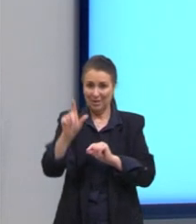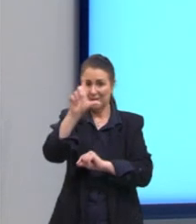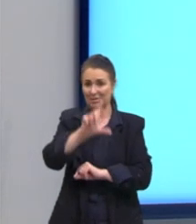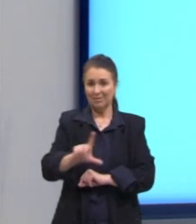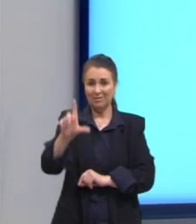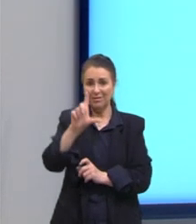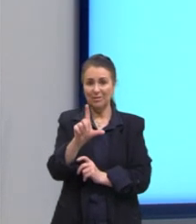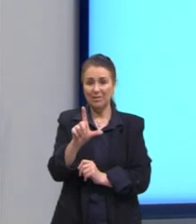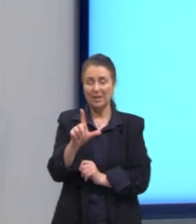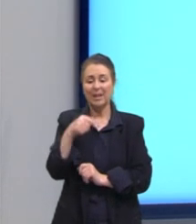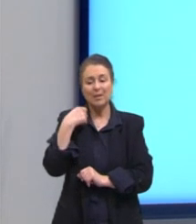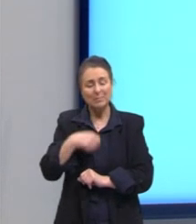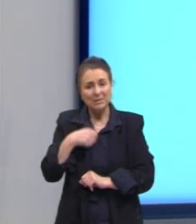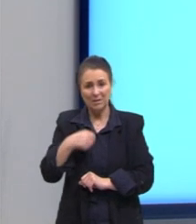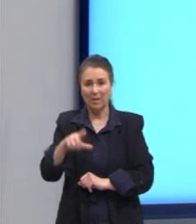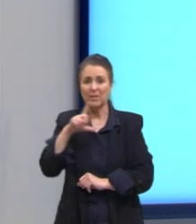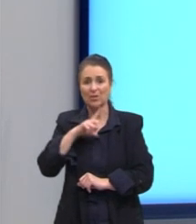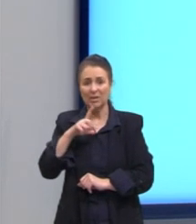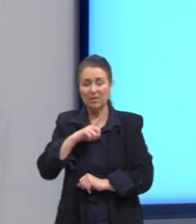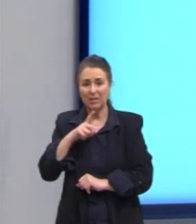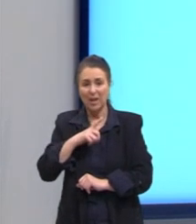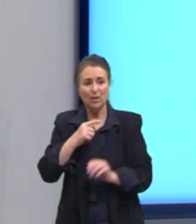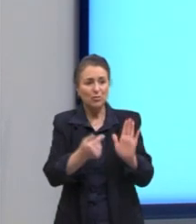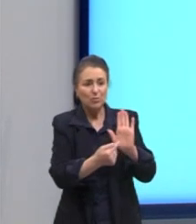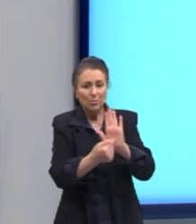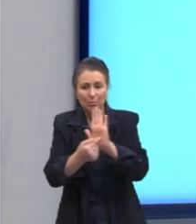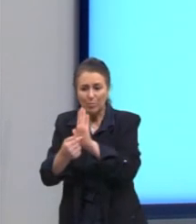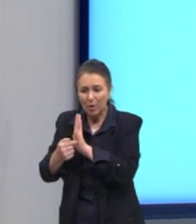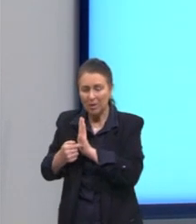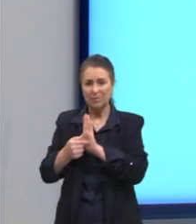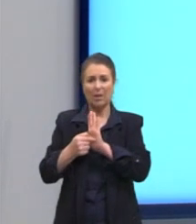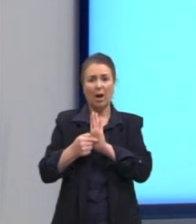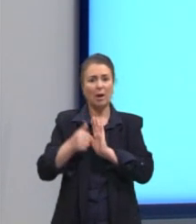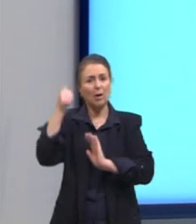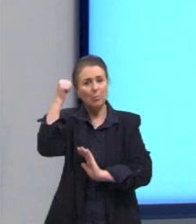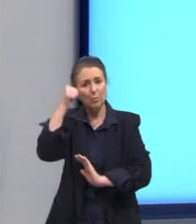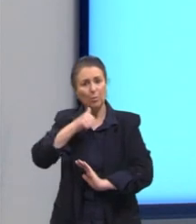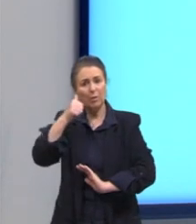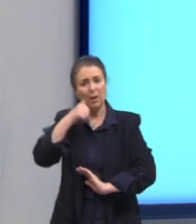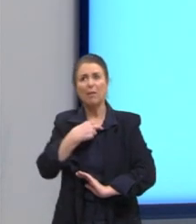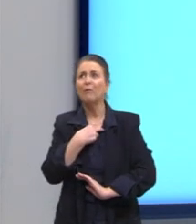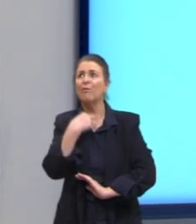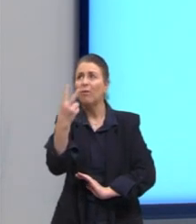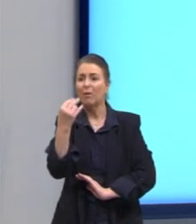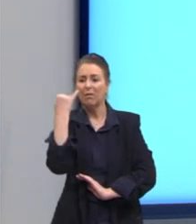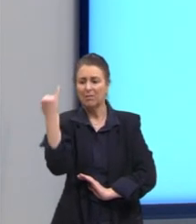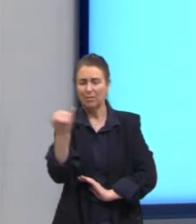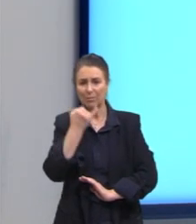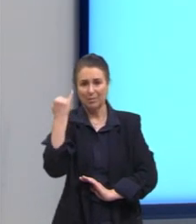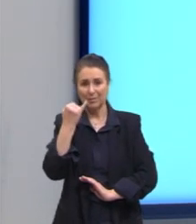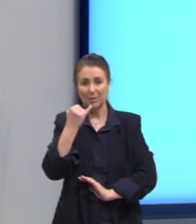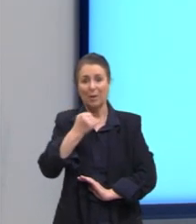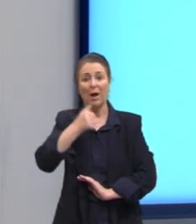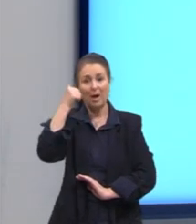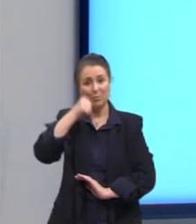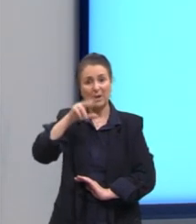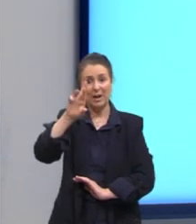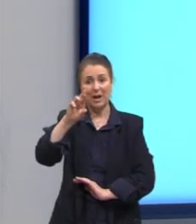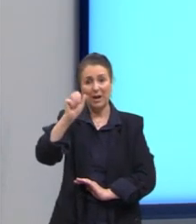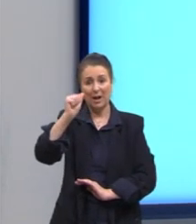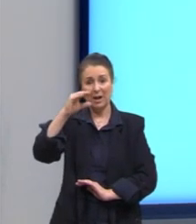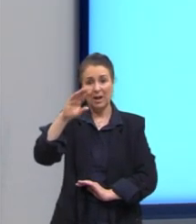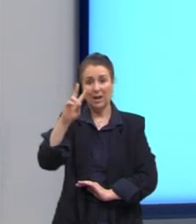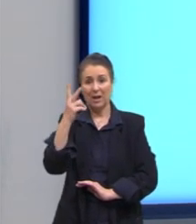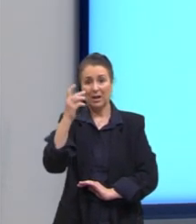É aquela necessidade de ter a sua voz como mulher sendo ouvida. Então, a Raquel de Queiroz, ela é muito importante para esse momento, por isso que eu sempre